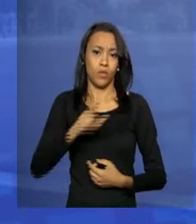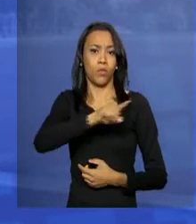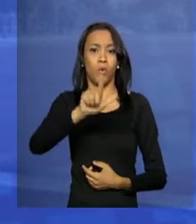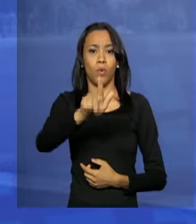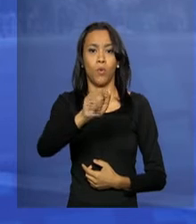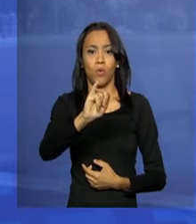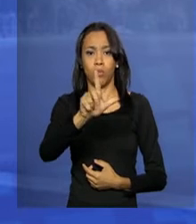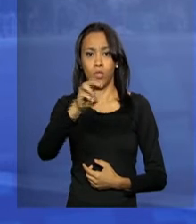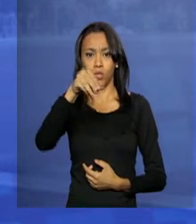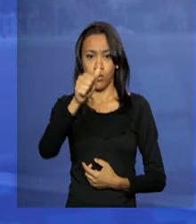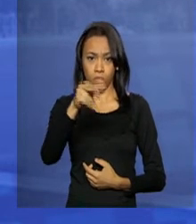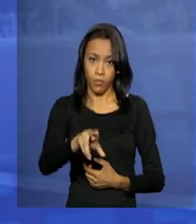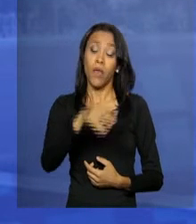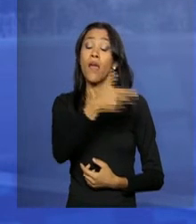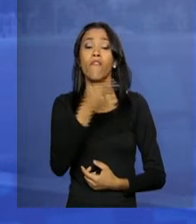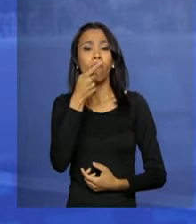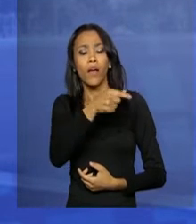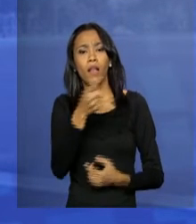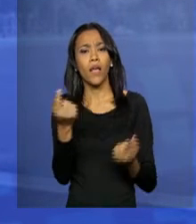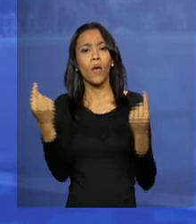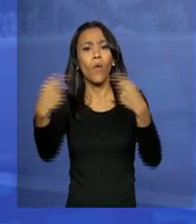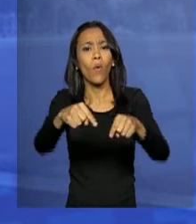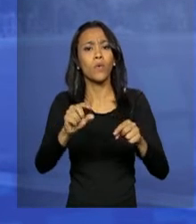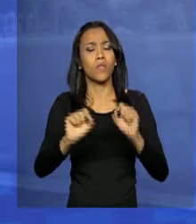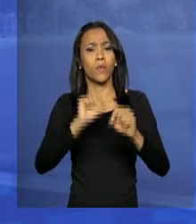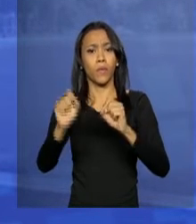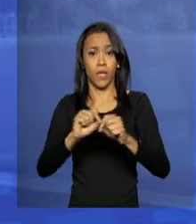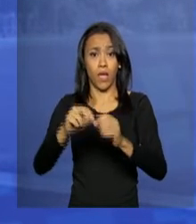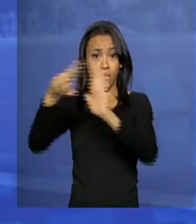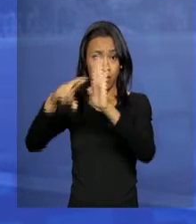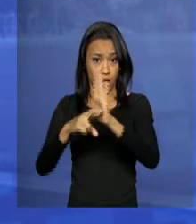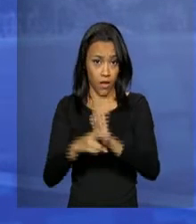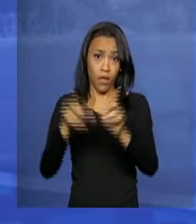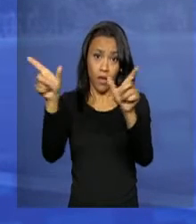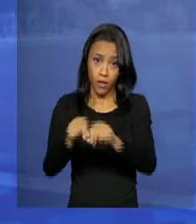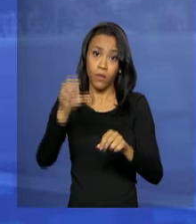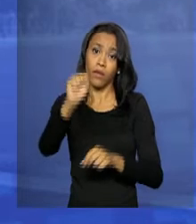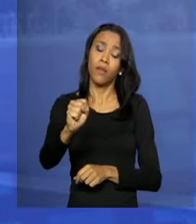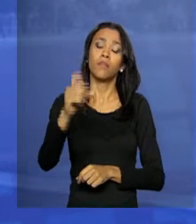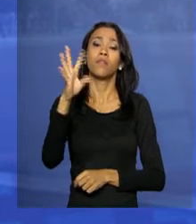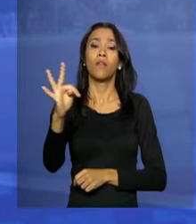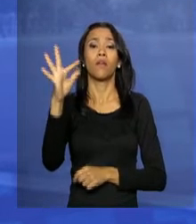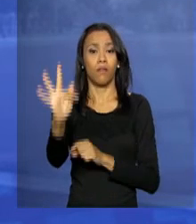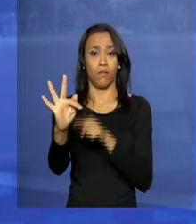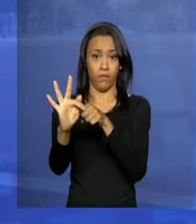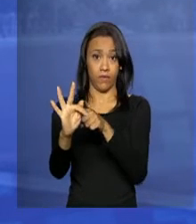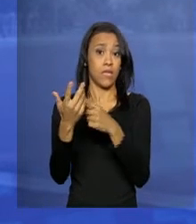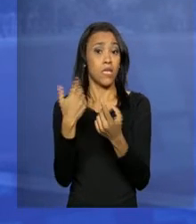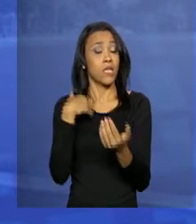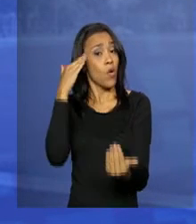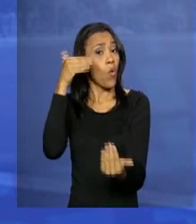nos parece que, em certa medida, ela contraria a jurisprudência do próprio Supremo Tribunal Federal que não